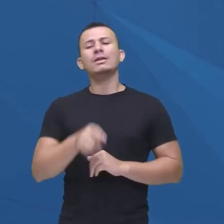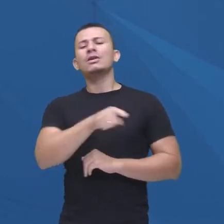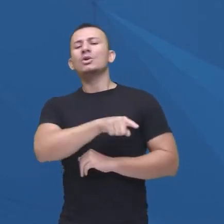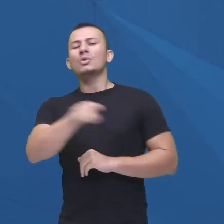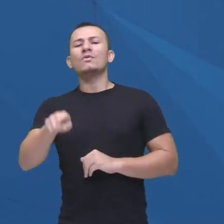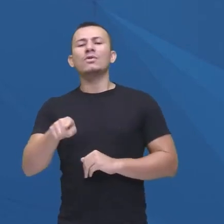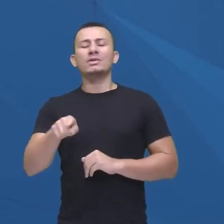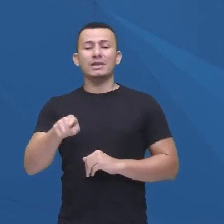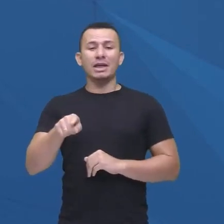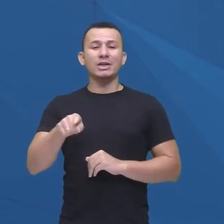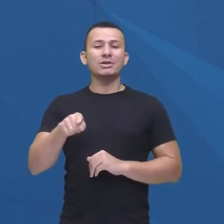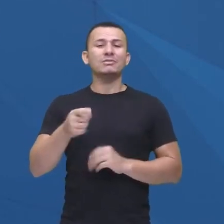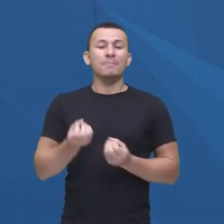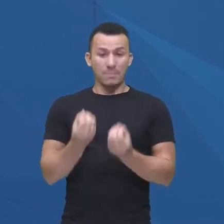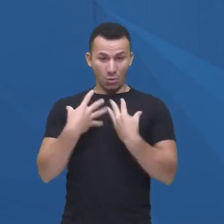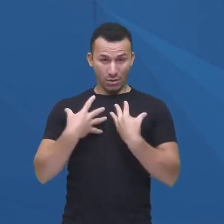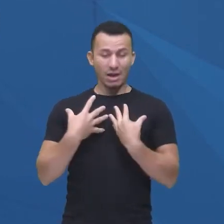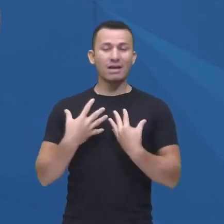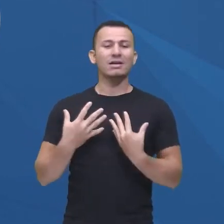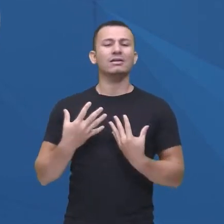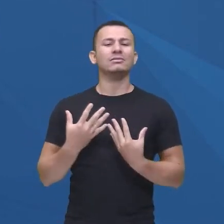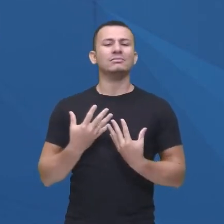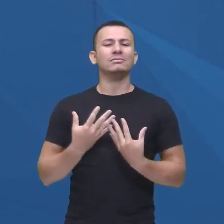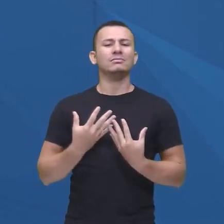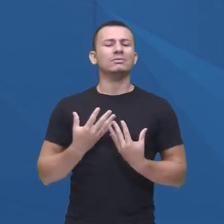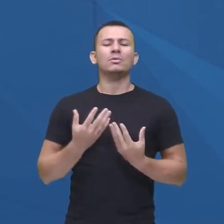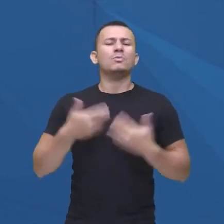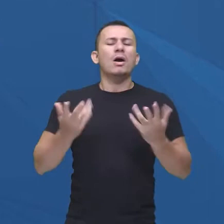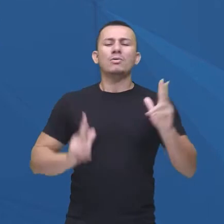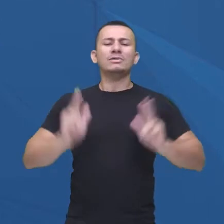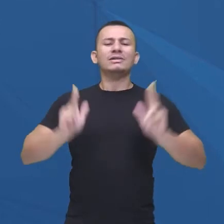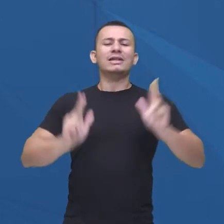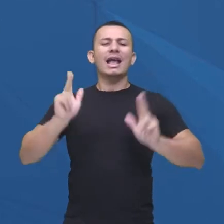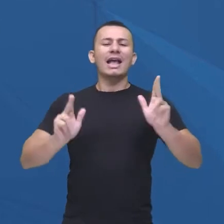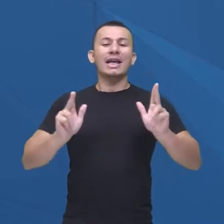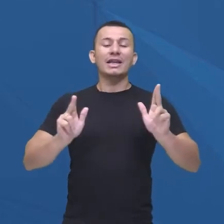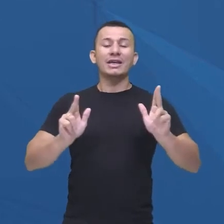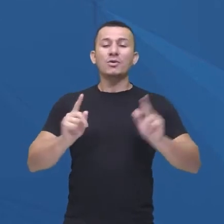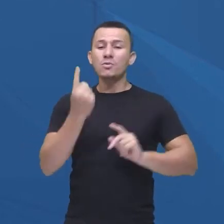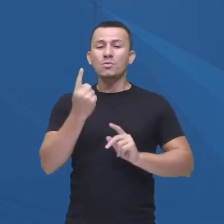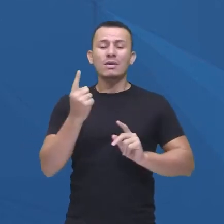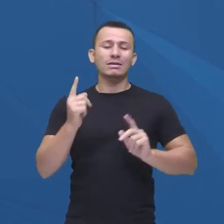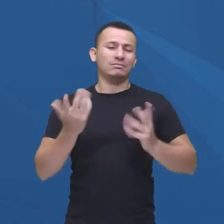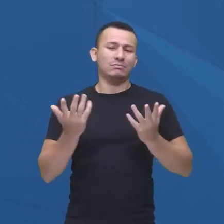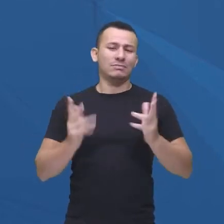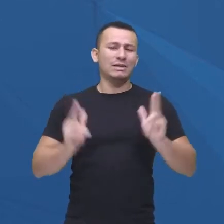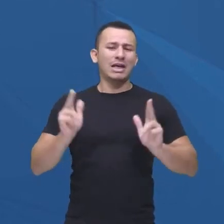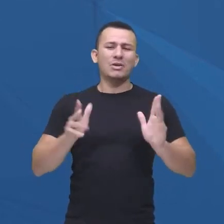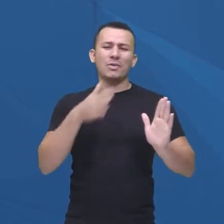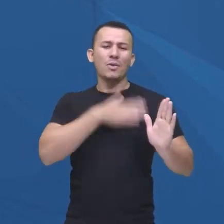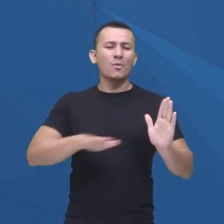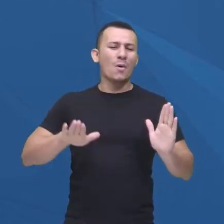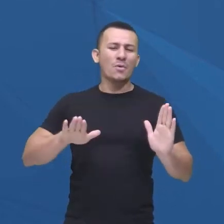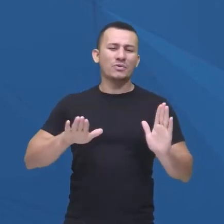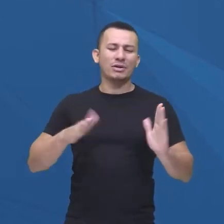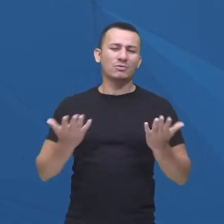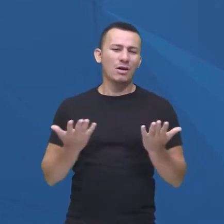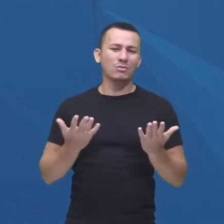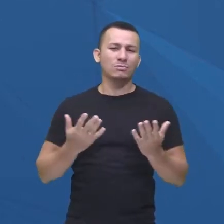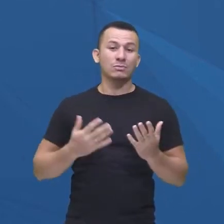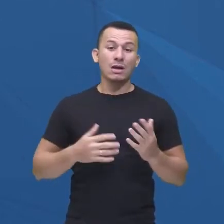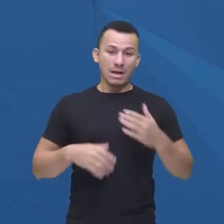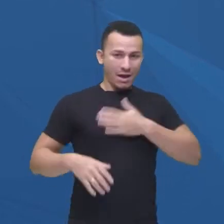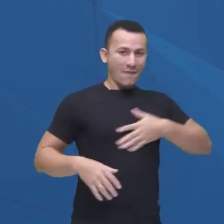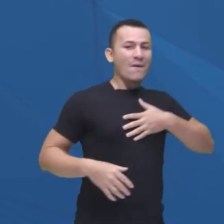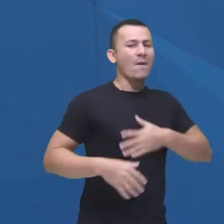não revelar pra mim qual é a série que você não gosta, tá? Se a gente já sabe a sua série